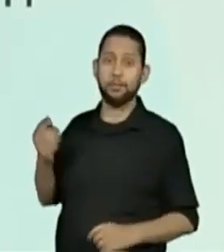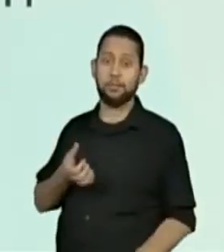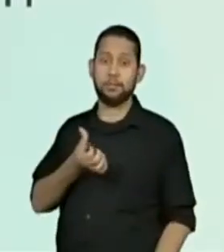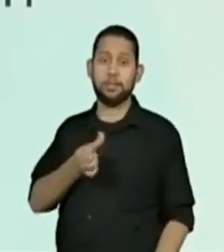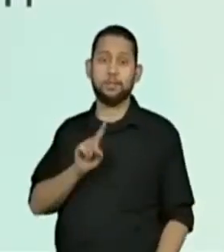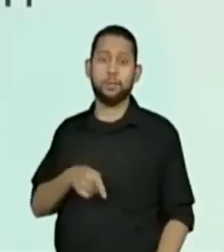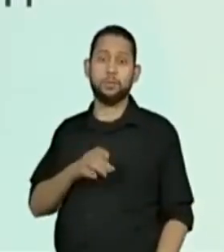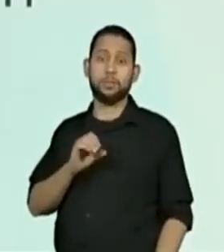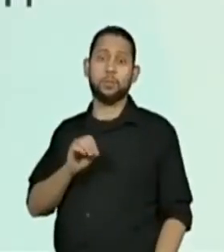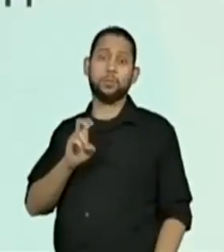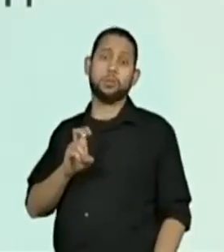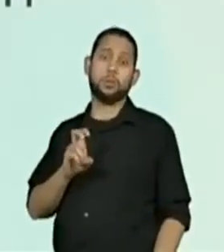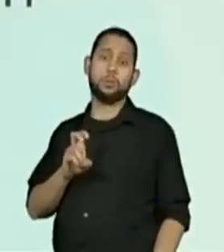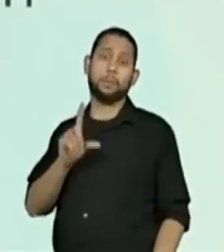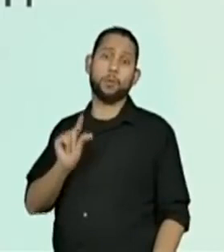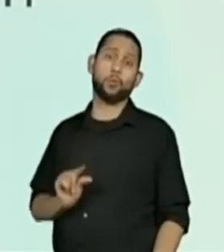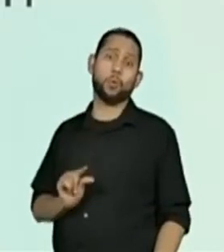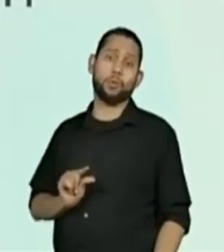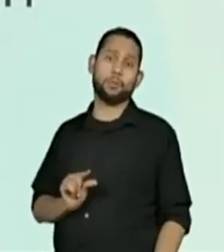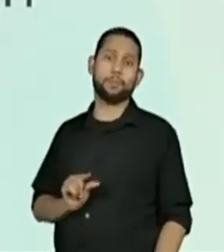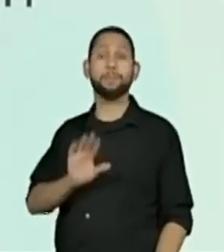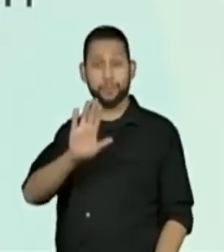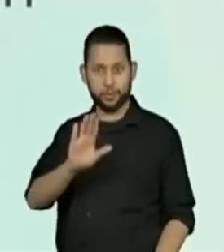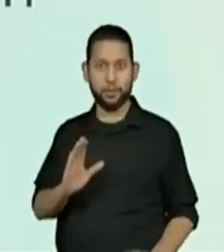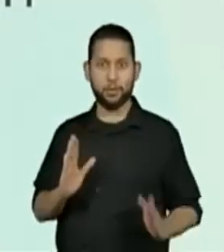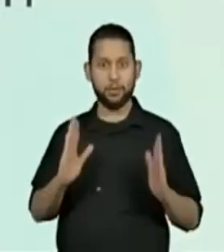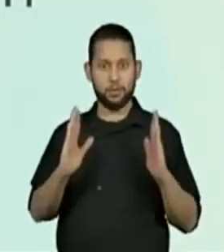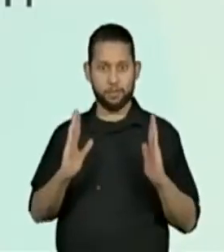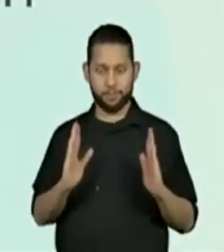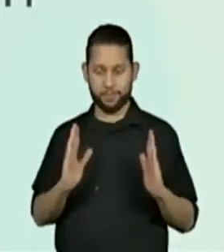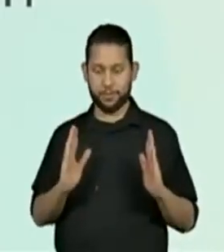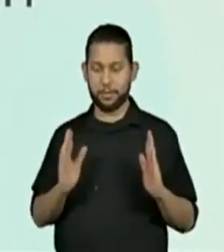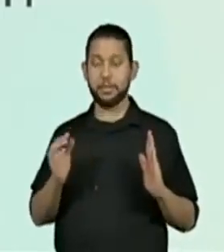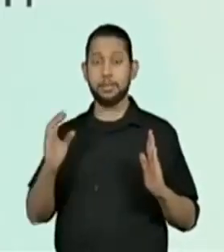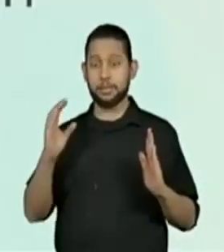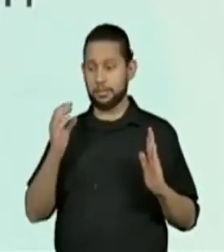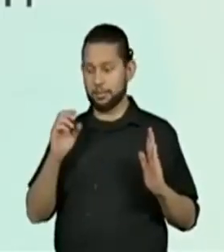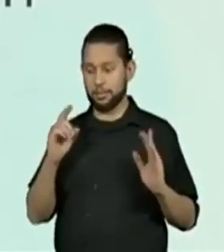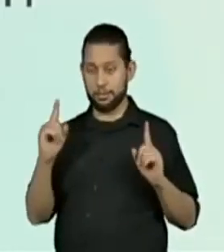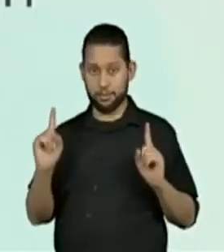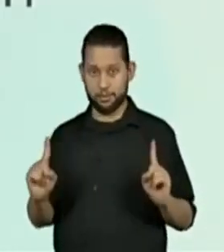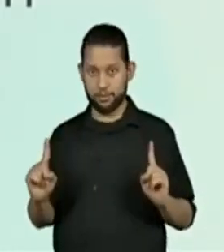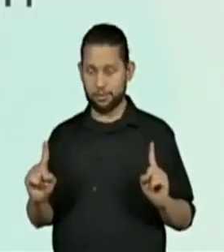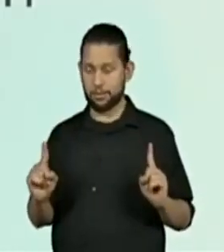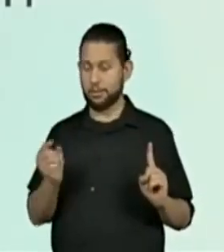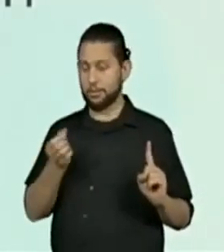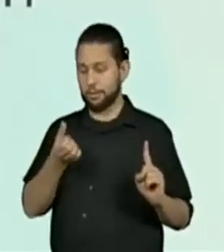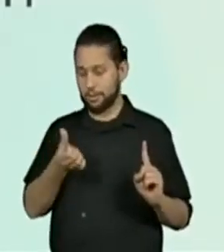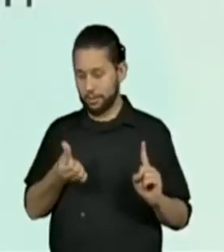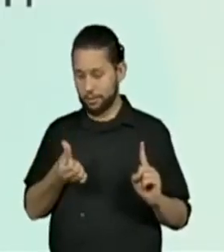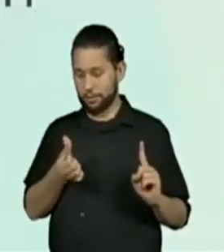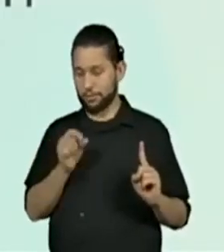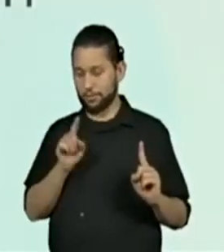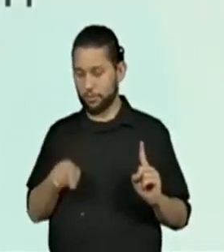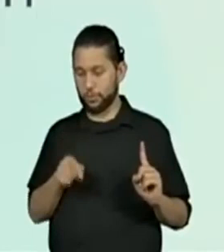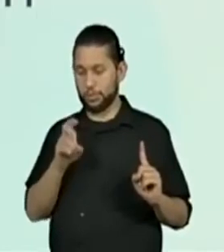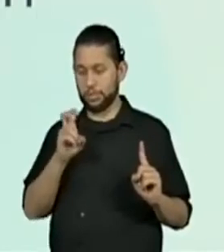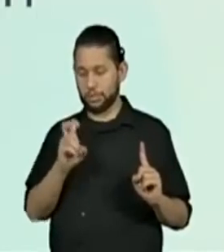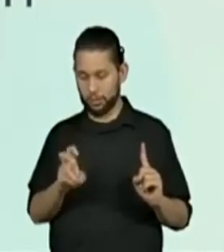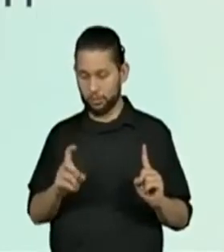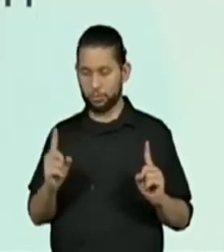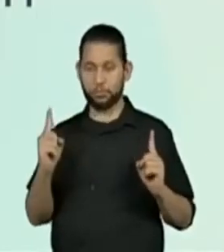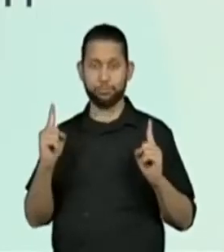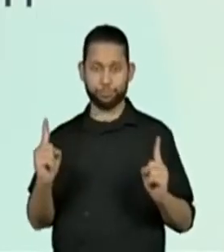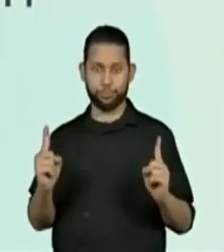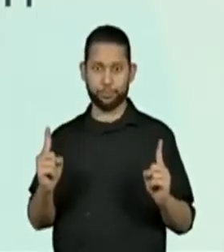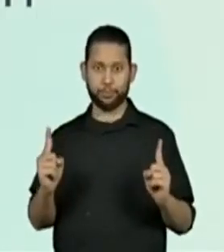é menor do que 6 centímetros e meio, não é? E, então, não corresponderia à